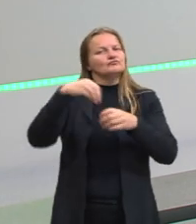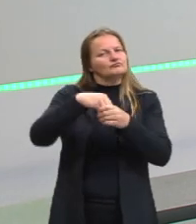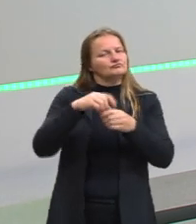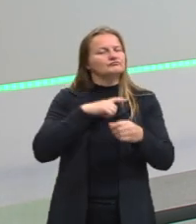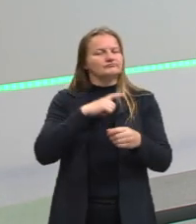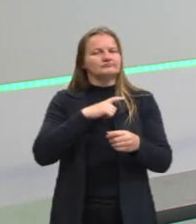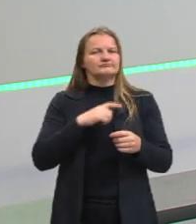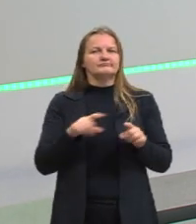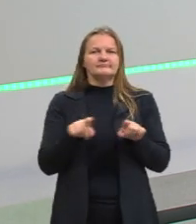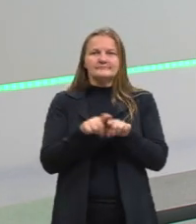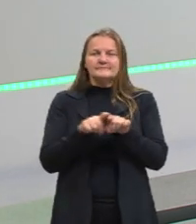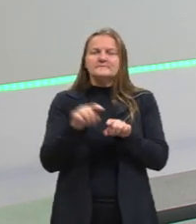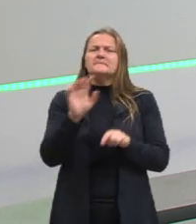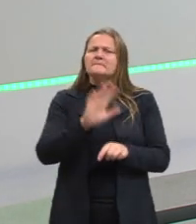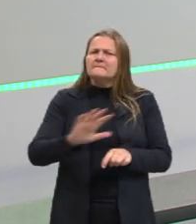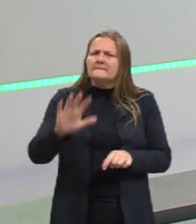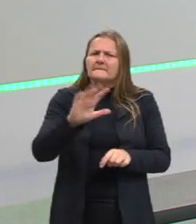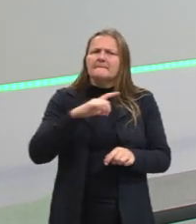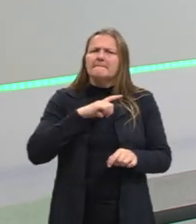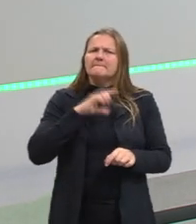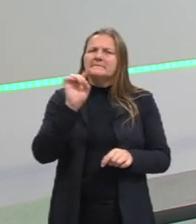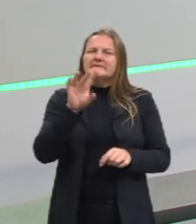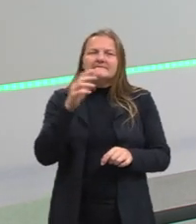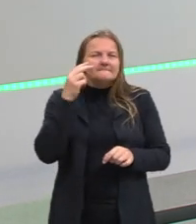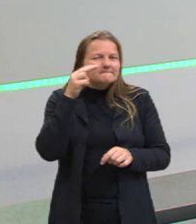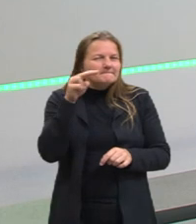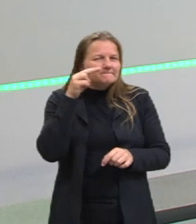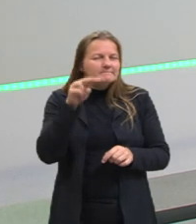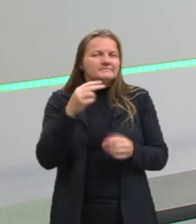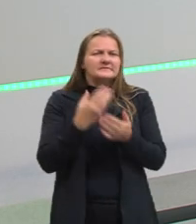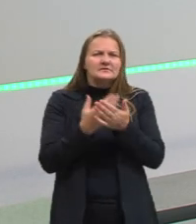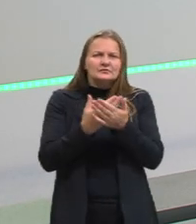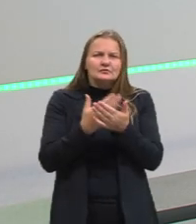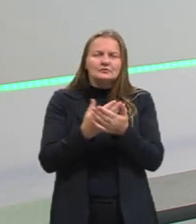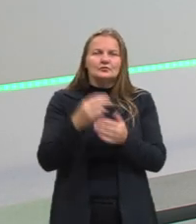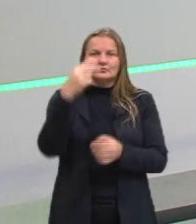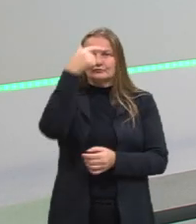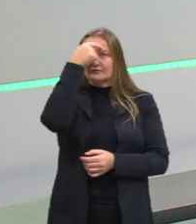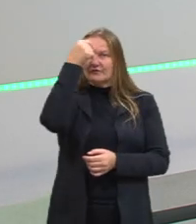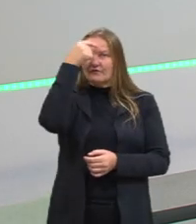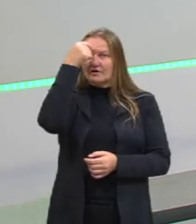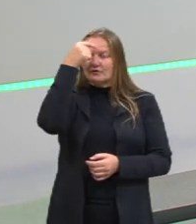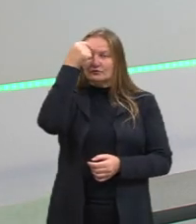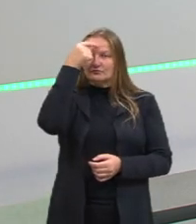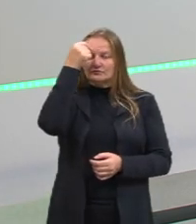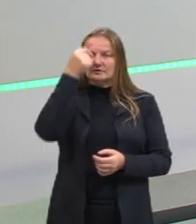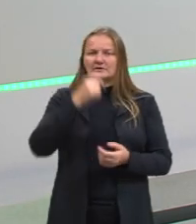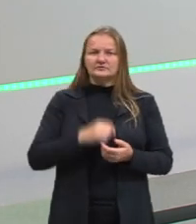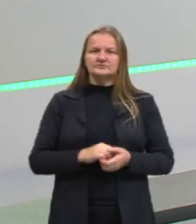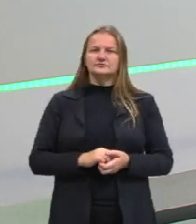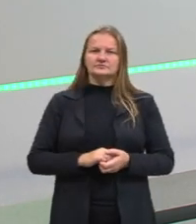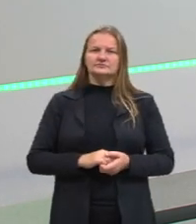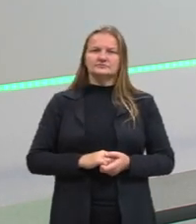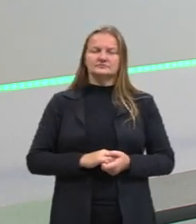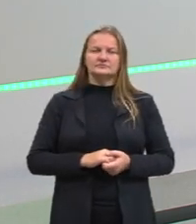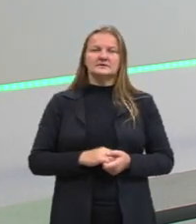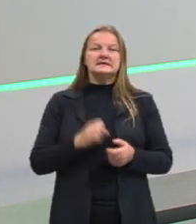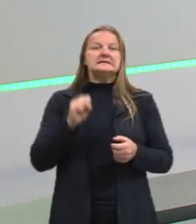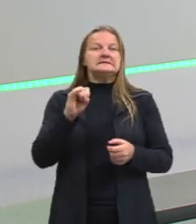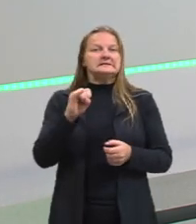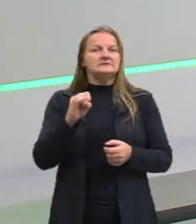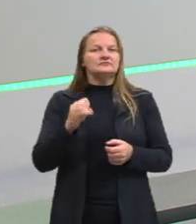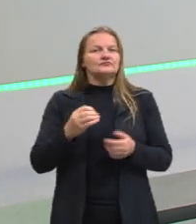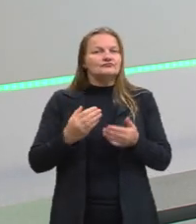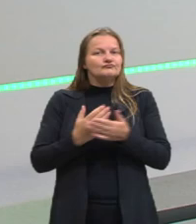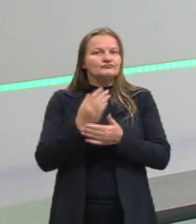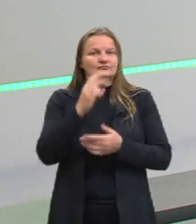E, geralmente, só se vê, Só se estuda em ensino superior. Então, o pessoal aí que quer entrar numa graduação